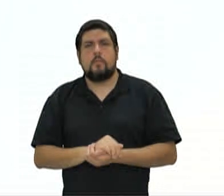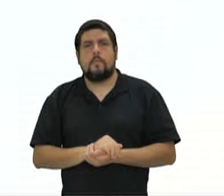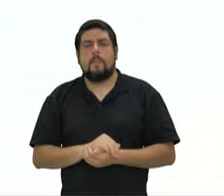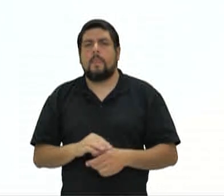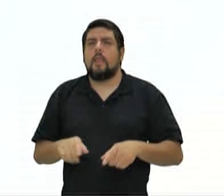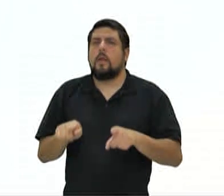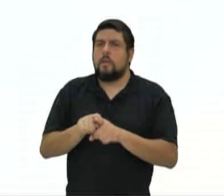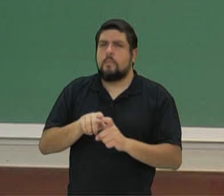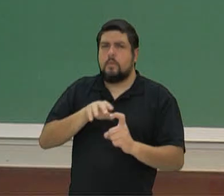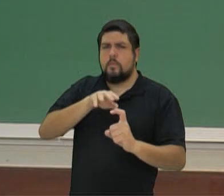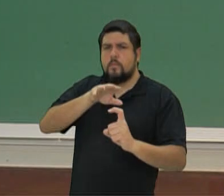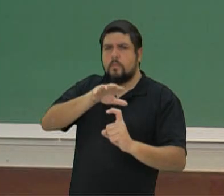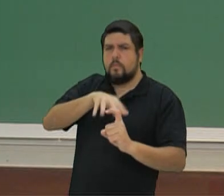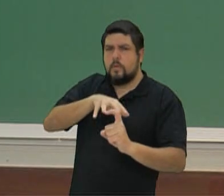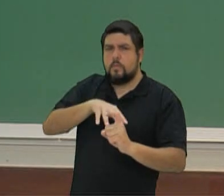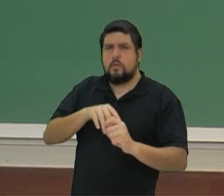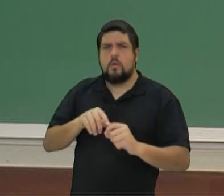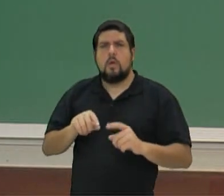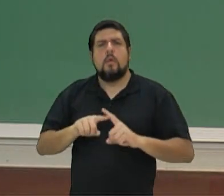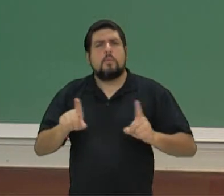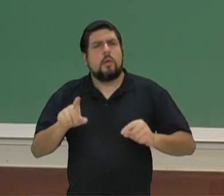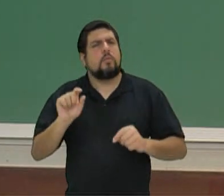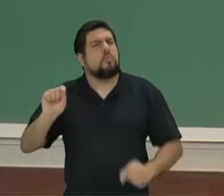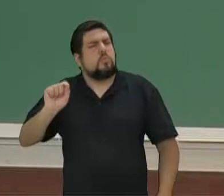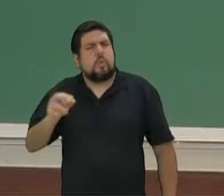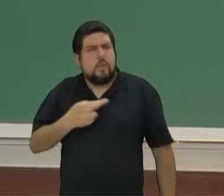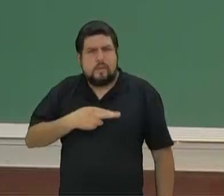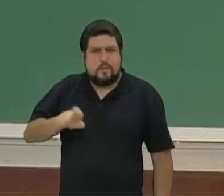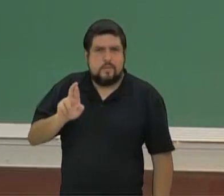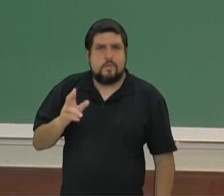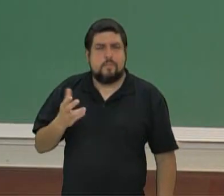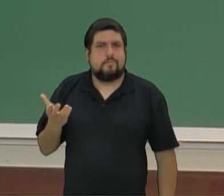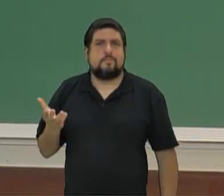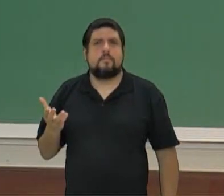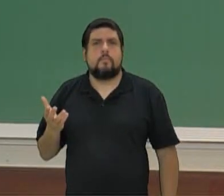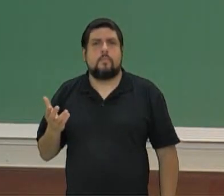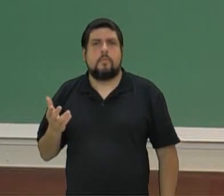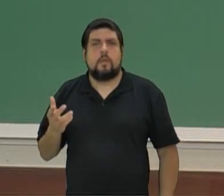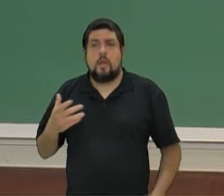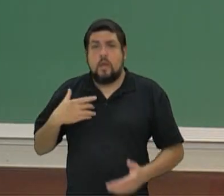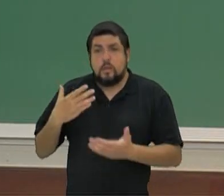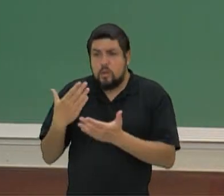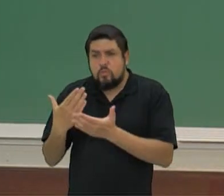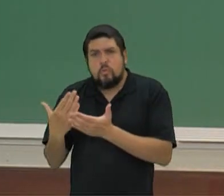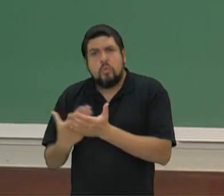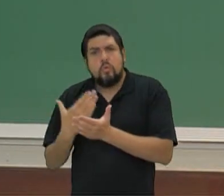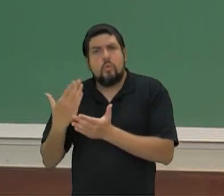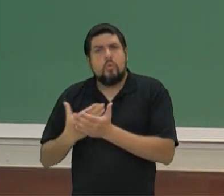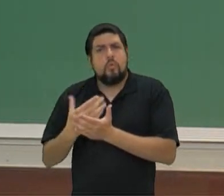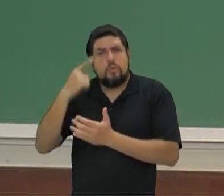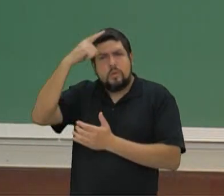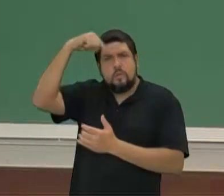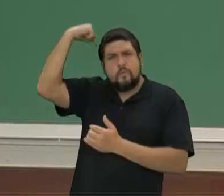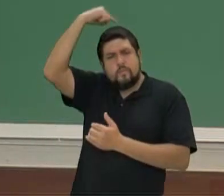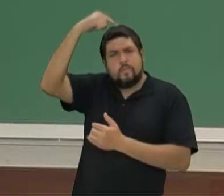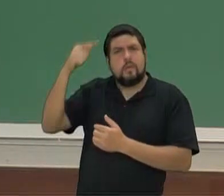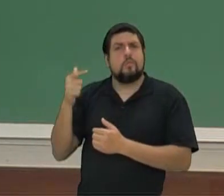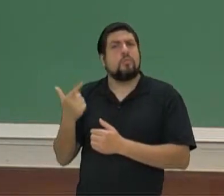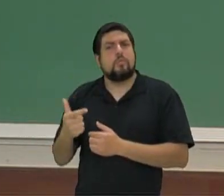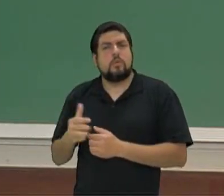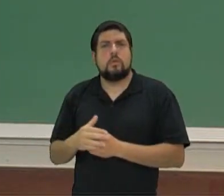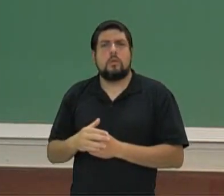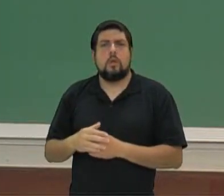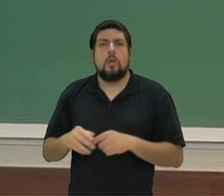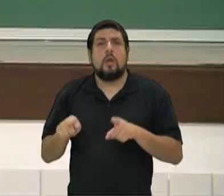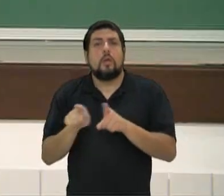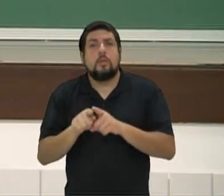aí se fala assim, o que é a religião? Por ela ter a ausência de um livro sagrado, um livro sagrado, por ela ter a ausência de